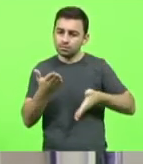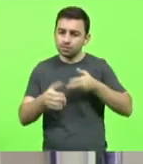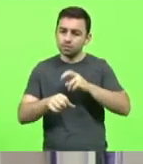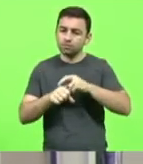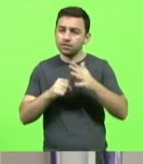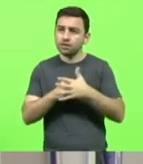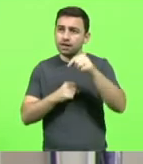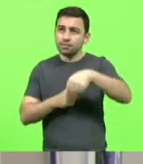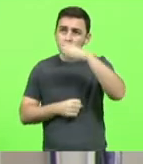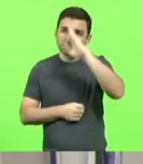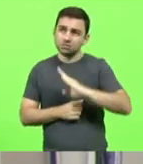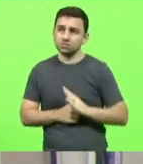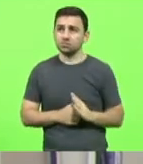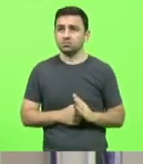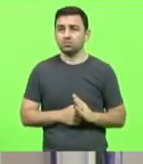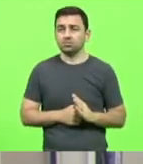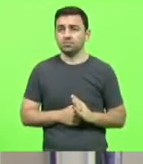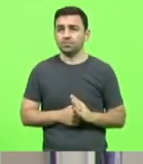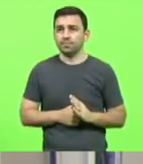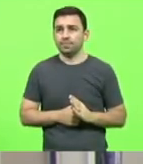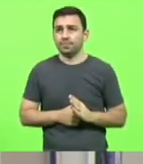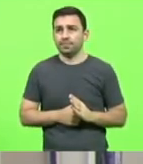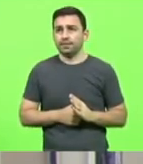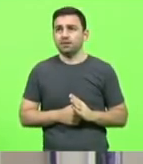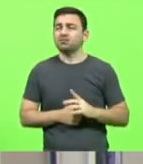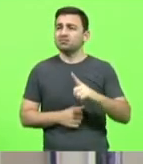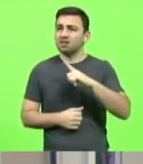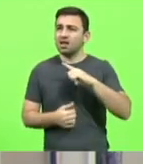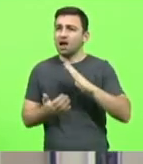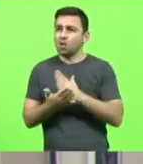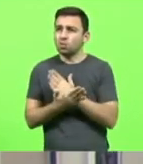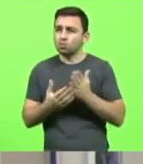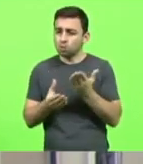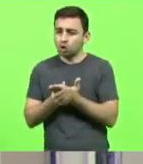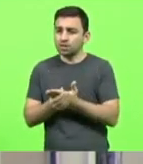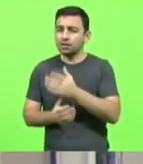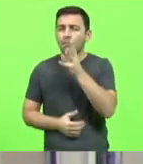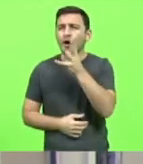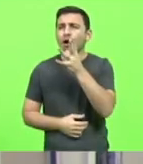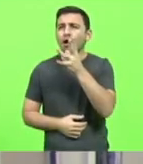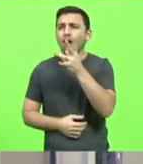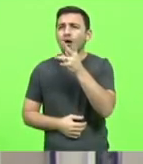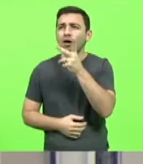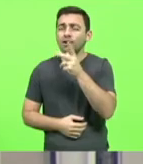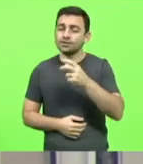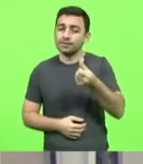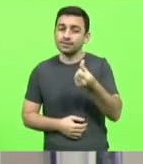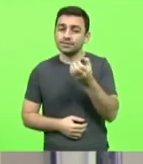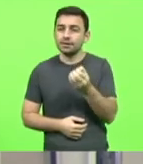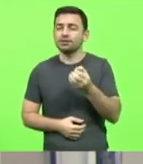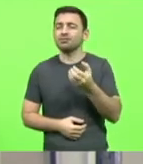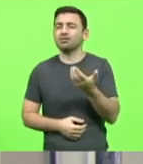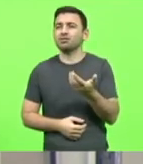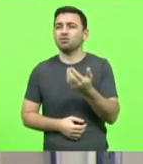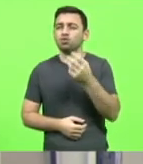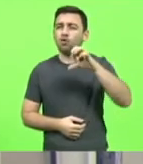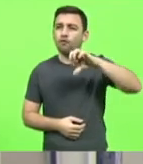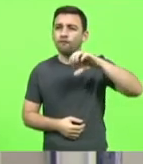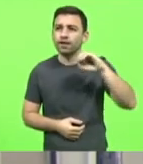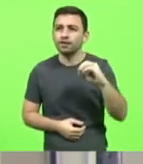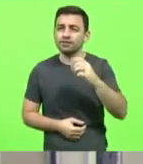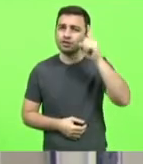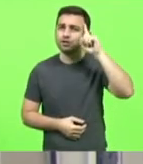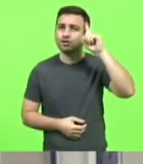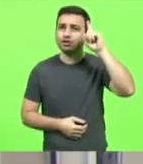aqui no Brasil. Nós temos hoje processos aguardando por 60, 90 dias na Anvisa para liberar a importação